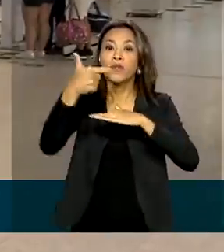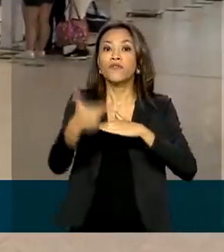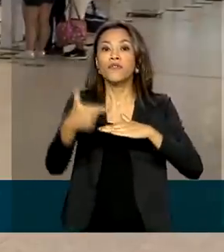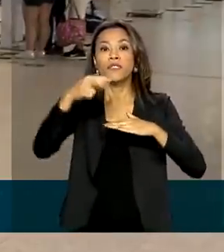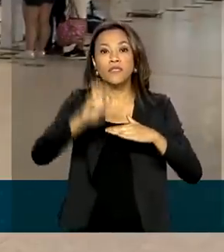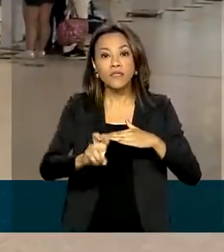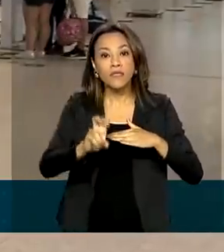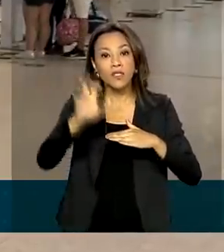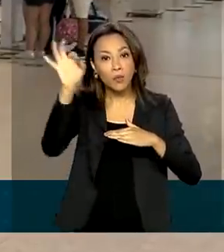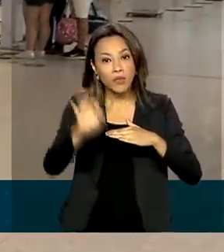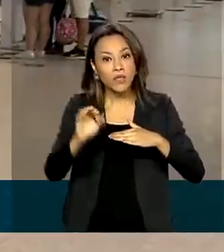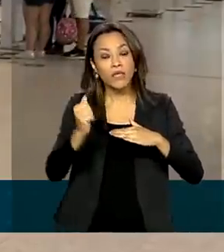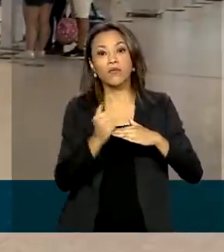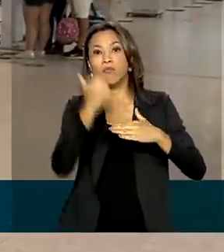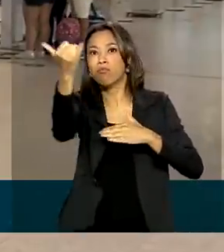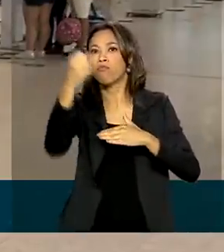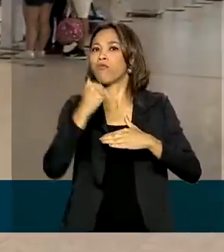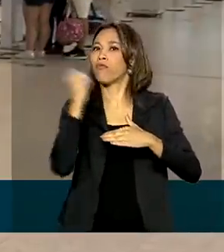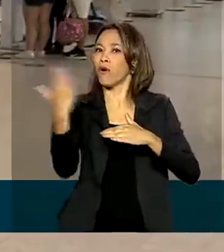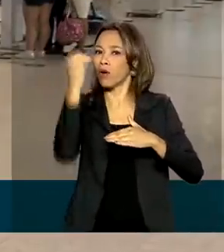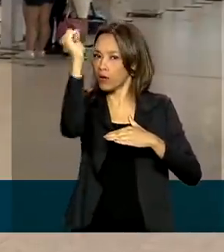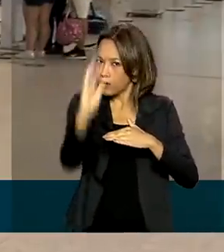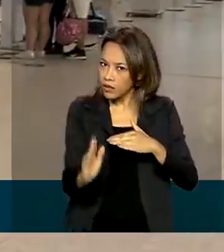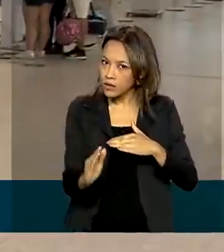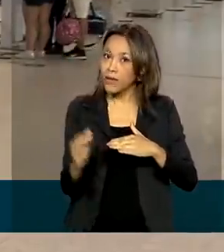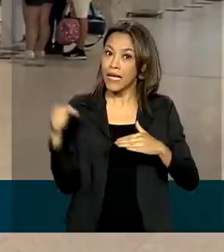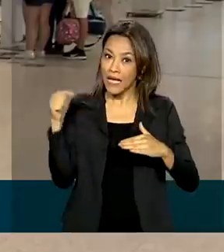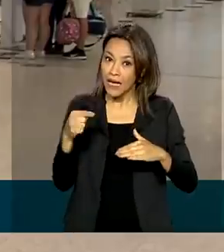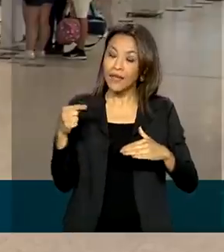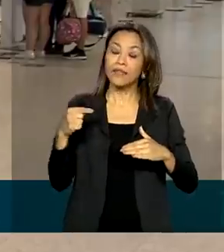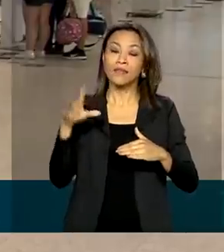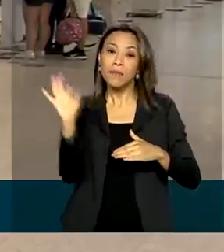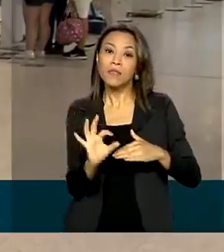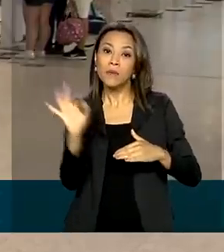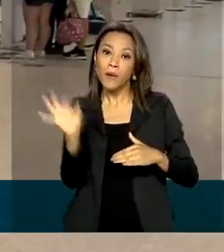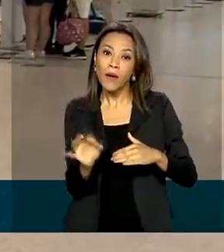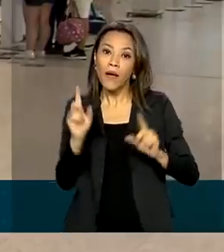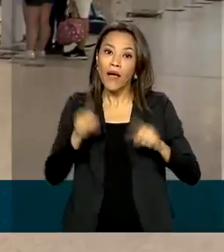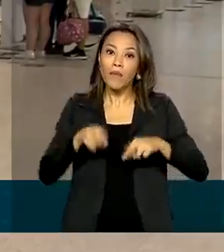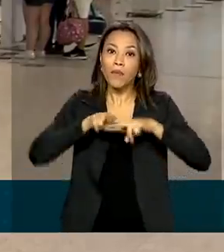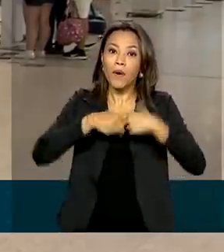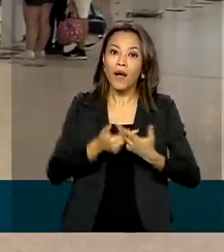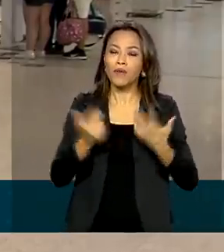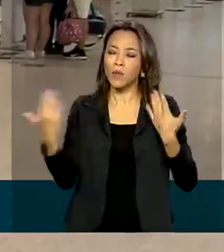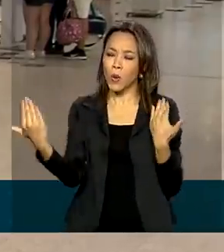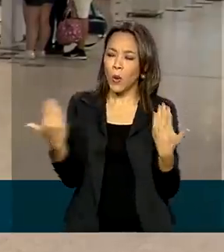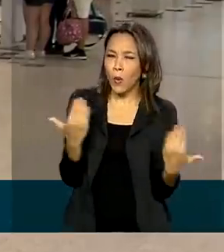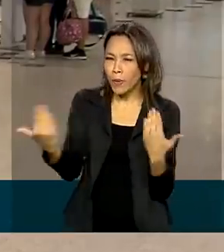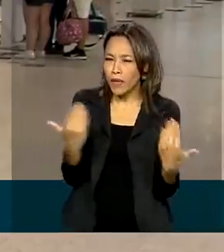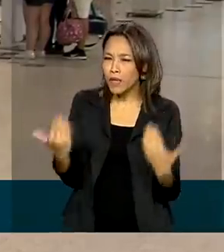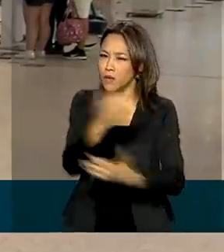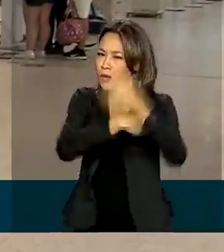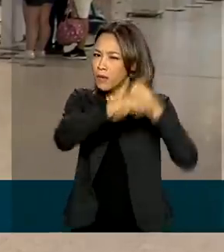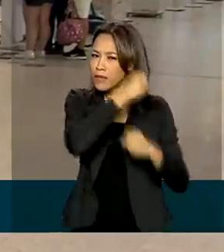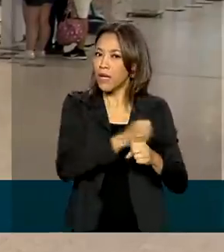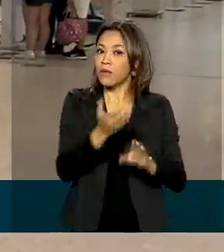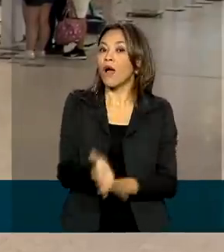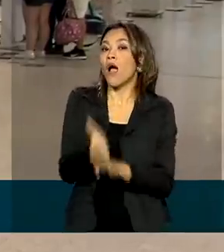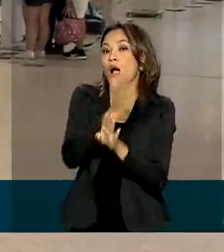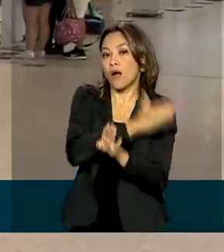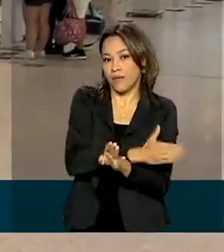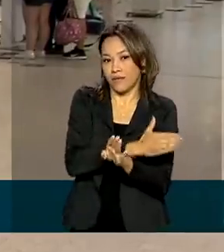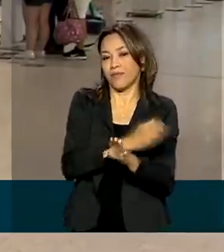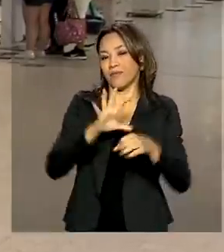dos trechos internacionais em operação. Esses números surgem da comparação com o movimento no ano passado, antes do coronavírus.